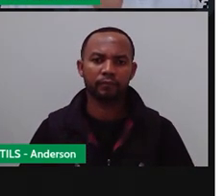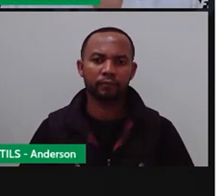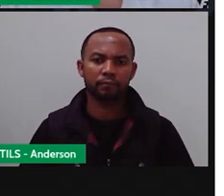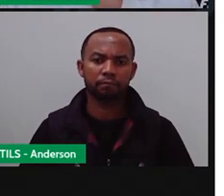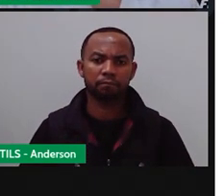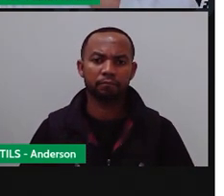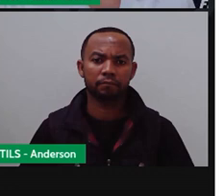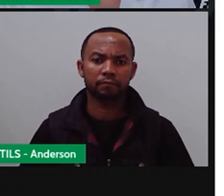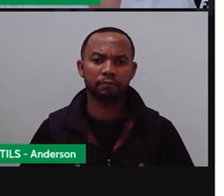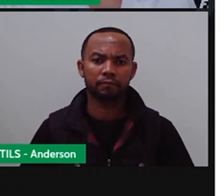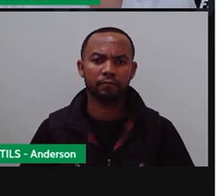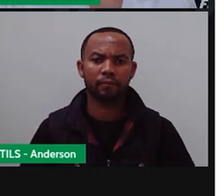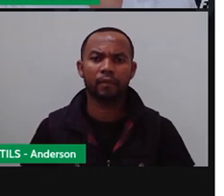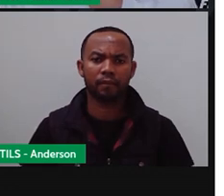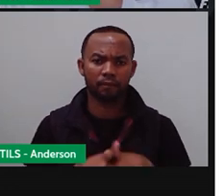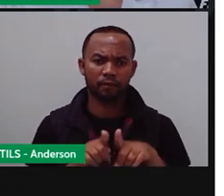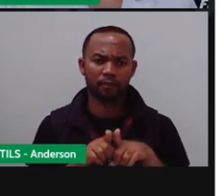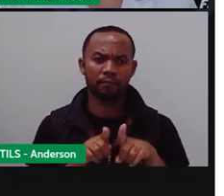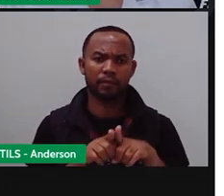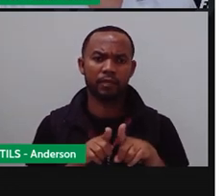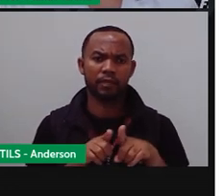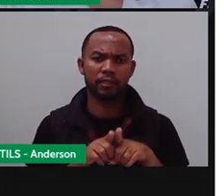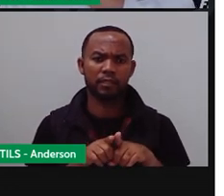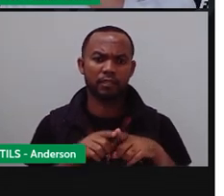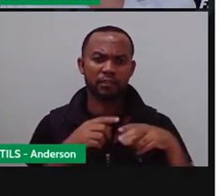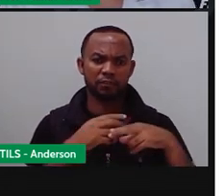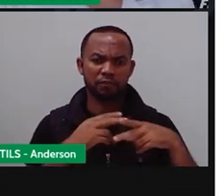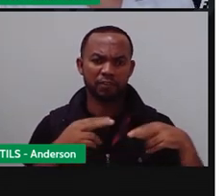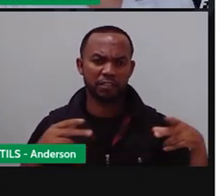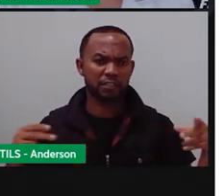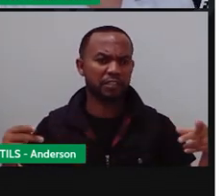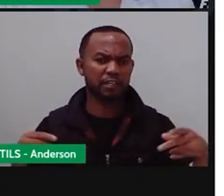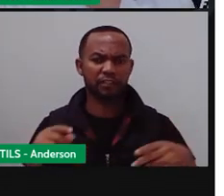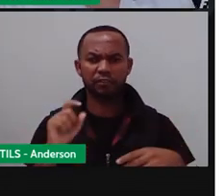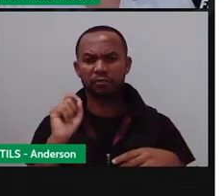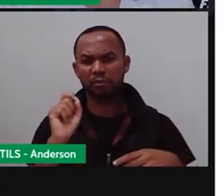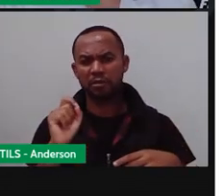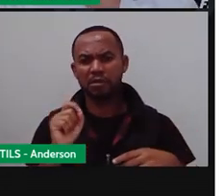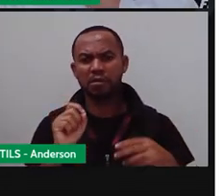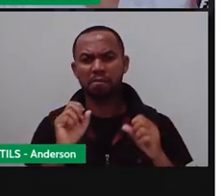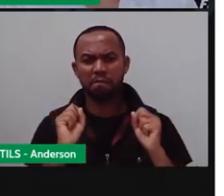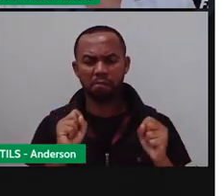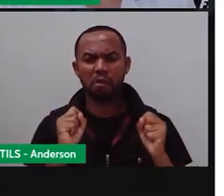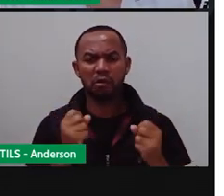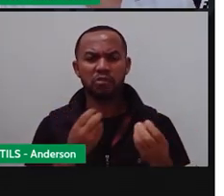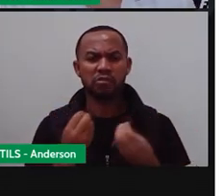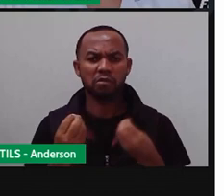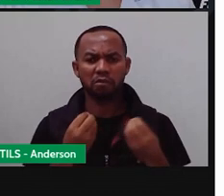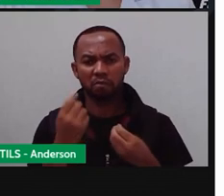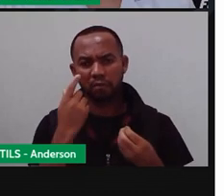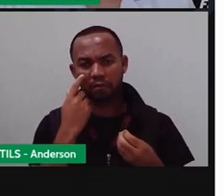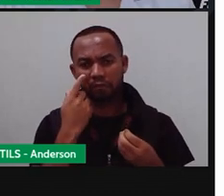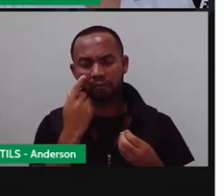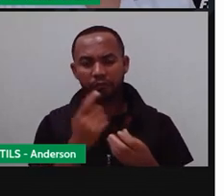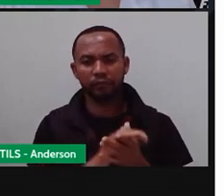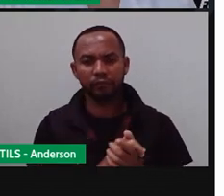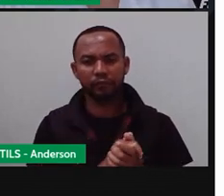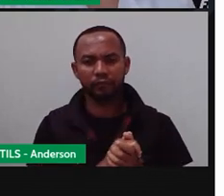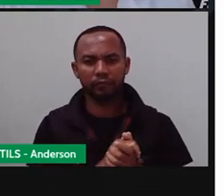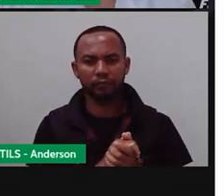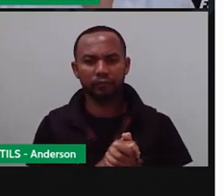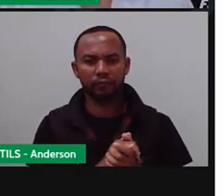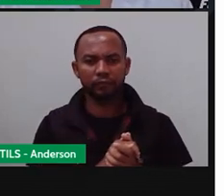Bom, em virtude, né, da grande biodiversidade que a gente acabou, né, a PRO acabou aí de falar com vocês o que é biodiversidade,